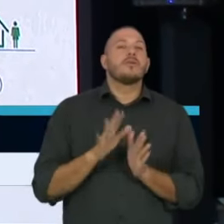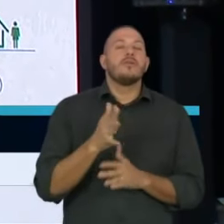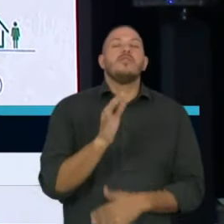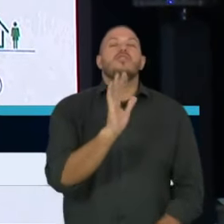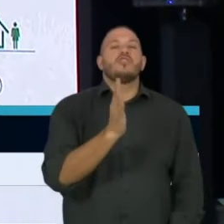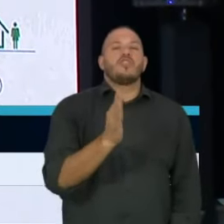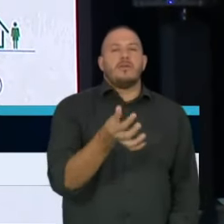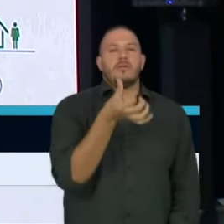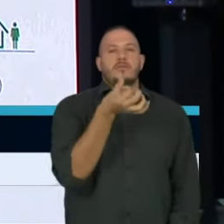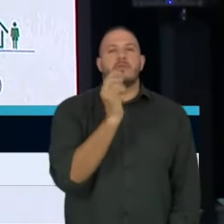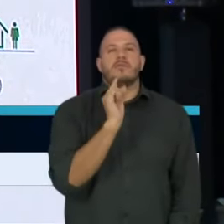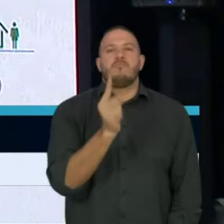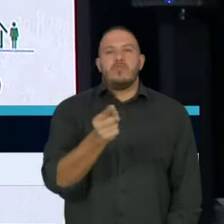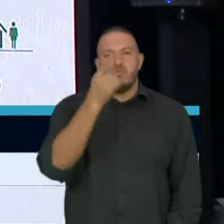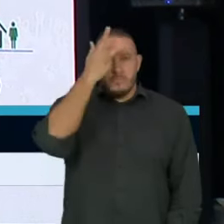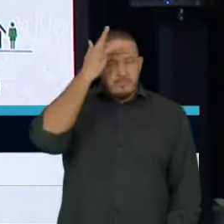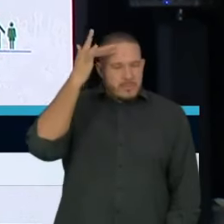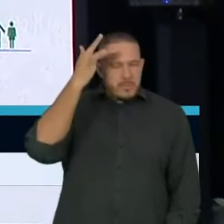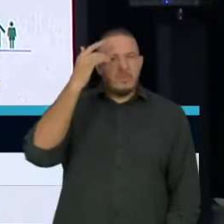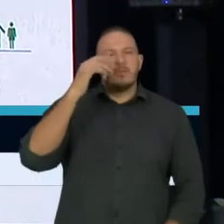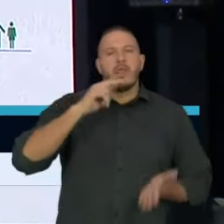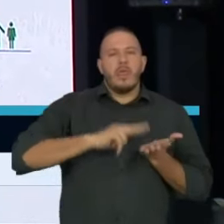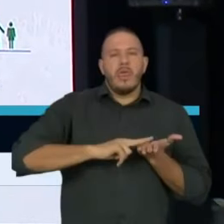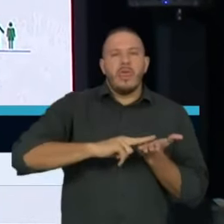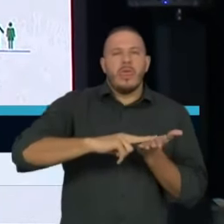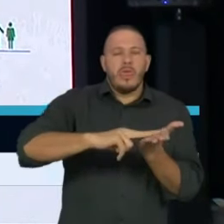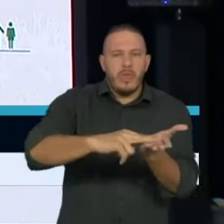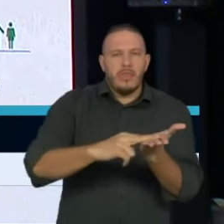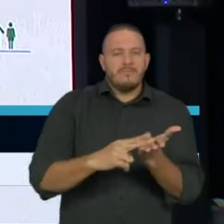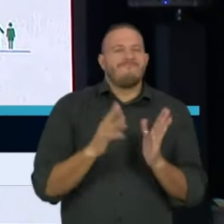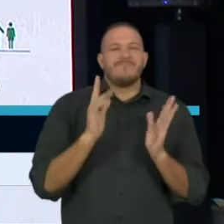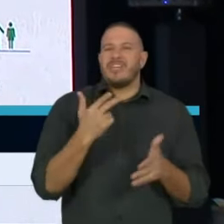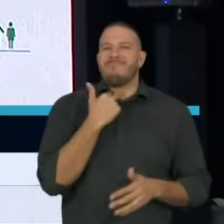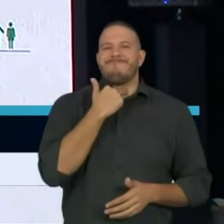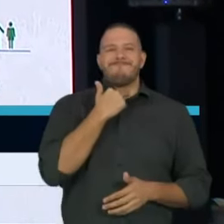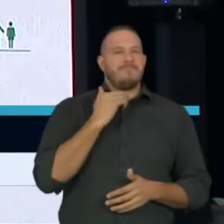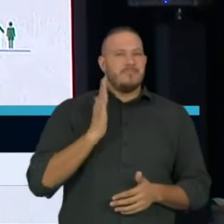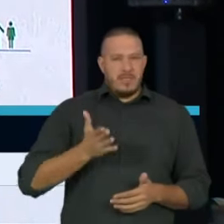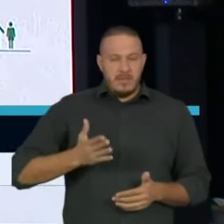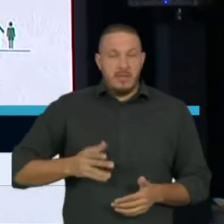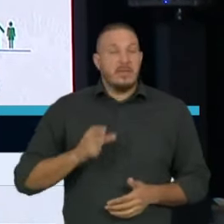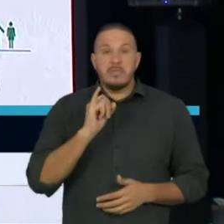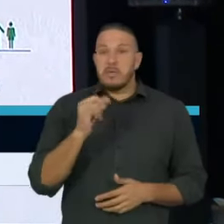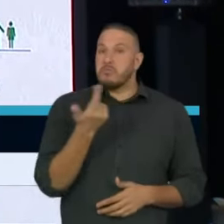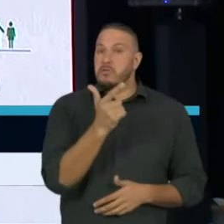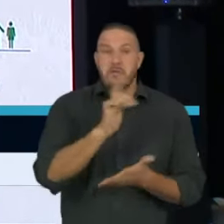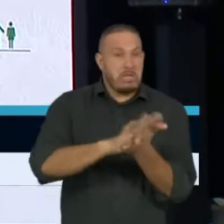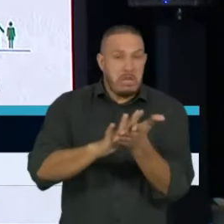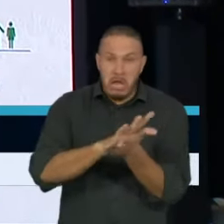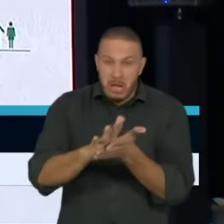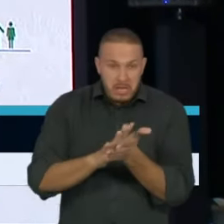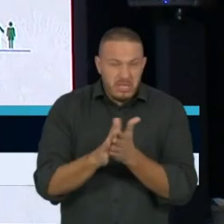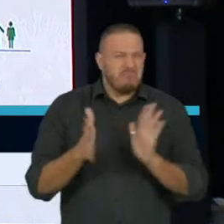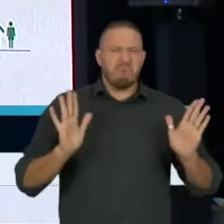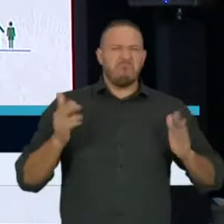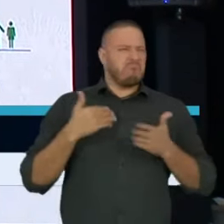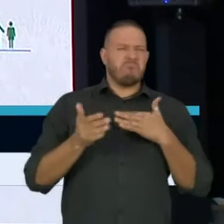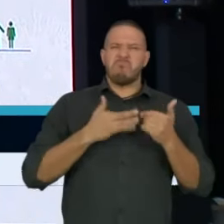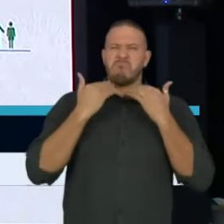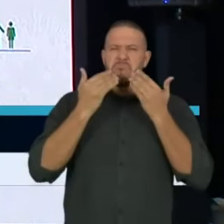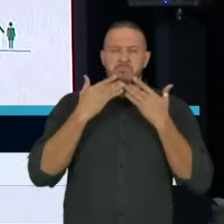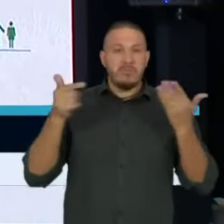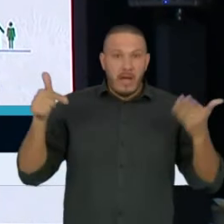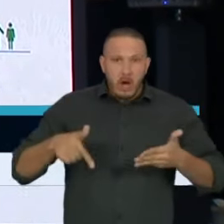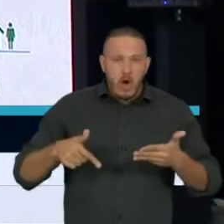ocupados. Se não houvesse sido tomada nenhuma medida, nesse momento nós estaríamos necessitando de